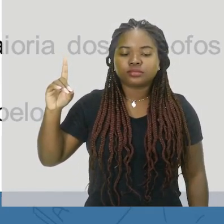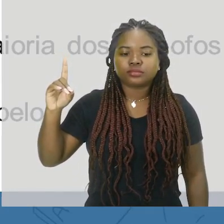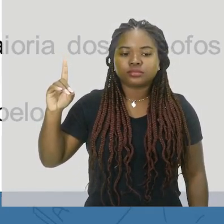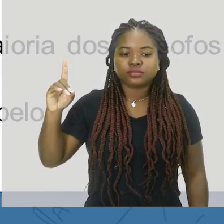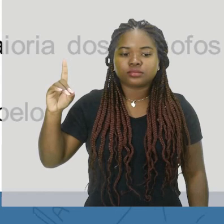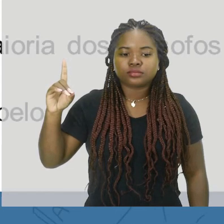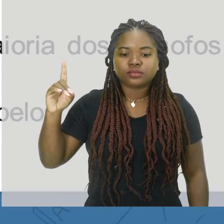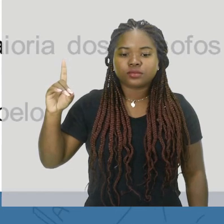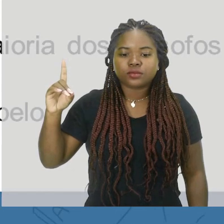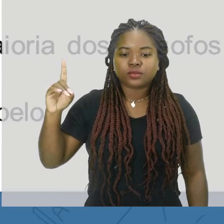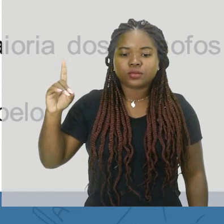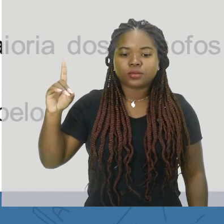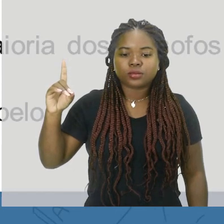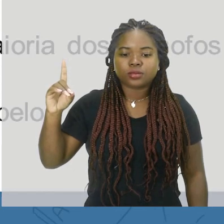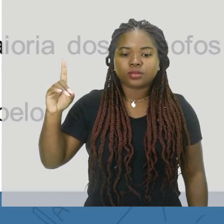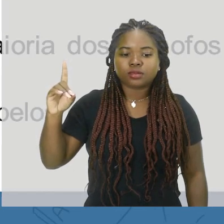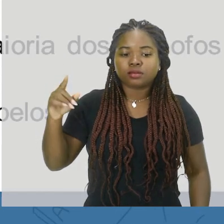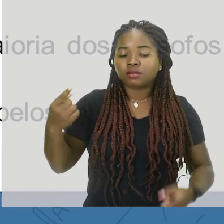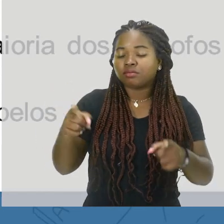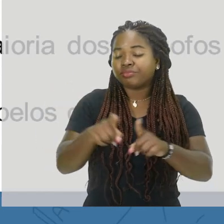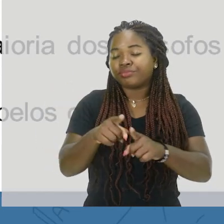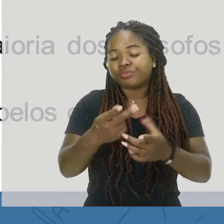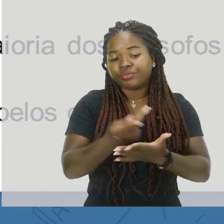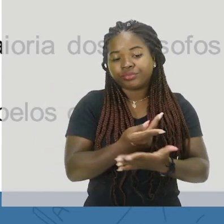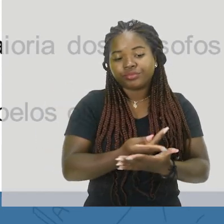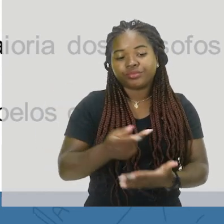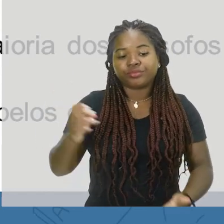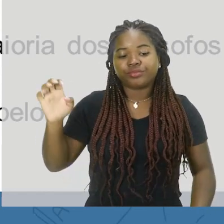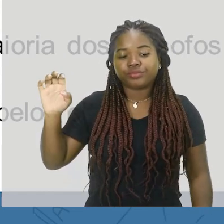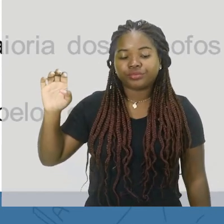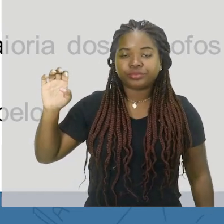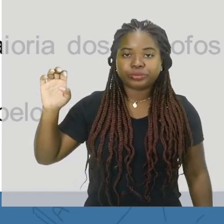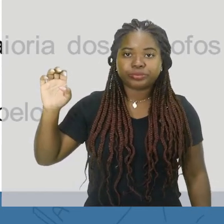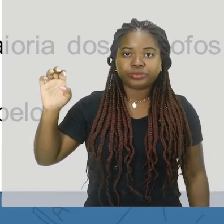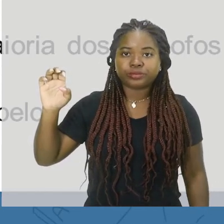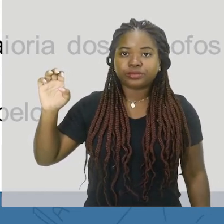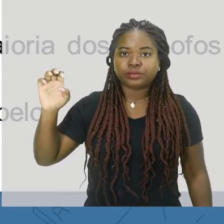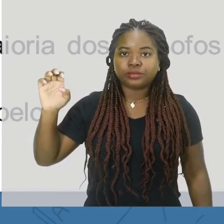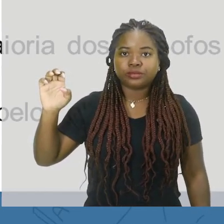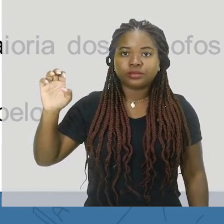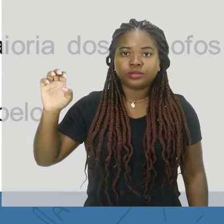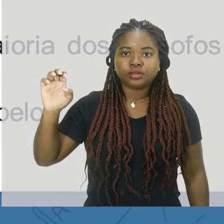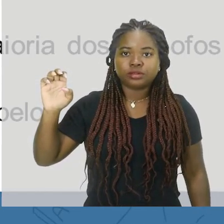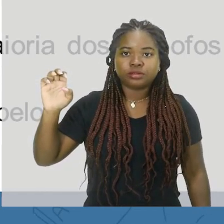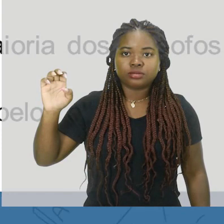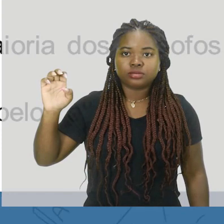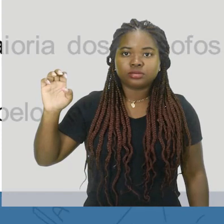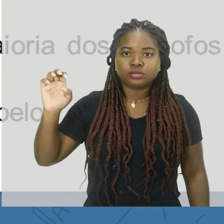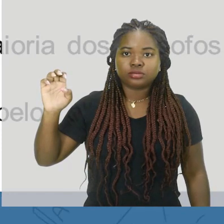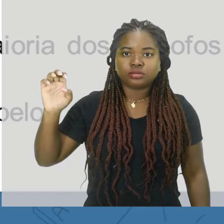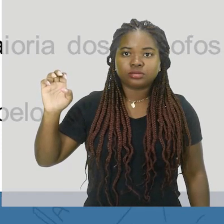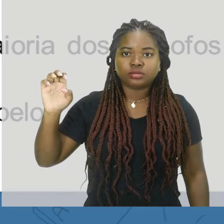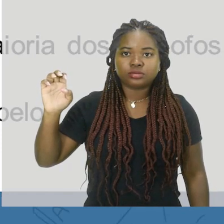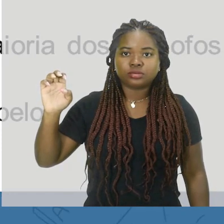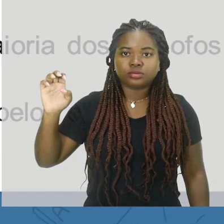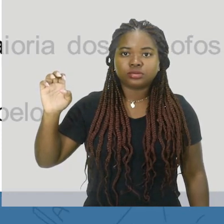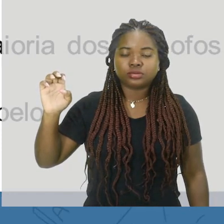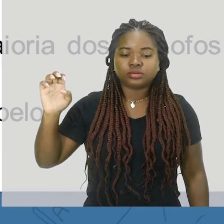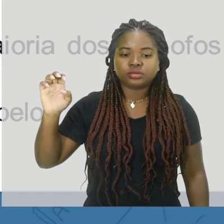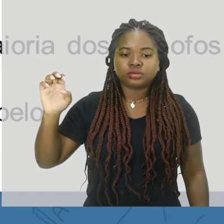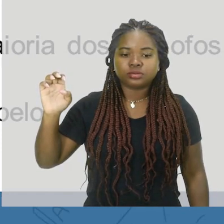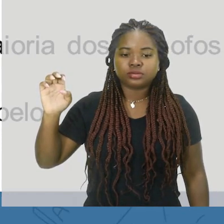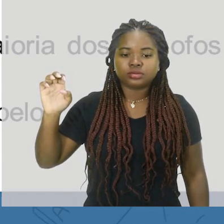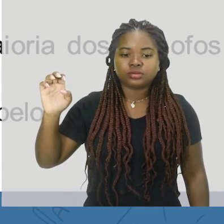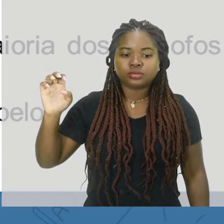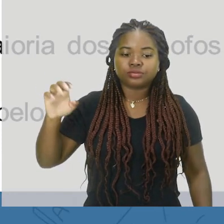pela maioria dos filósofos gregos, também não, certo? E letra E, a ideia difundida pelos gregos de que a luz era produzida pelos olhos, né,